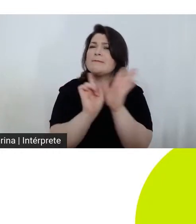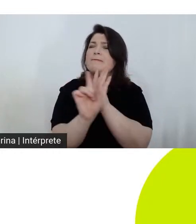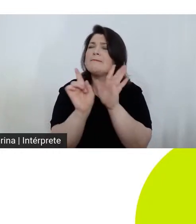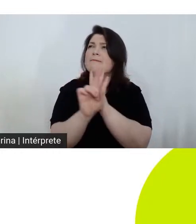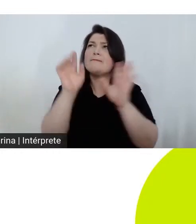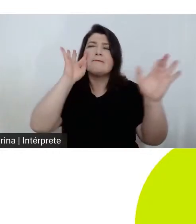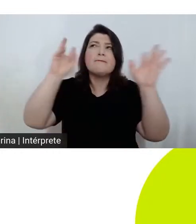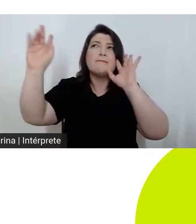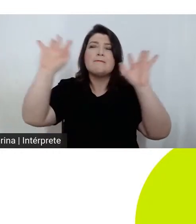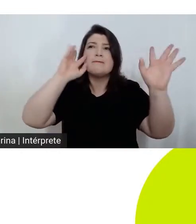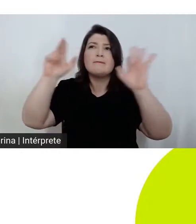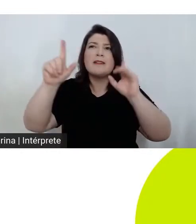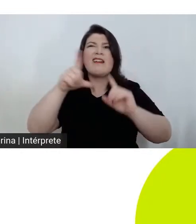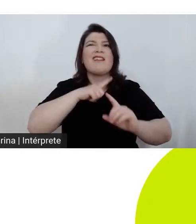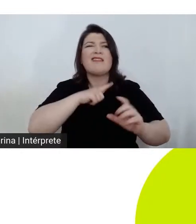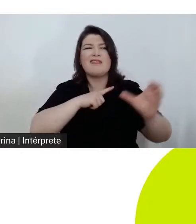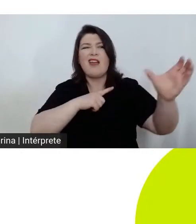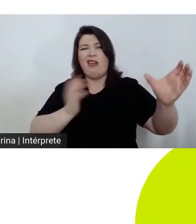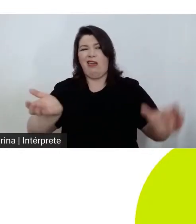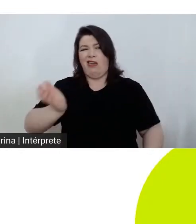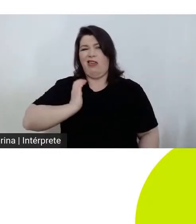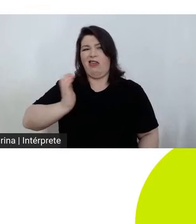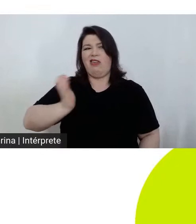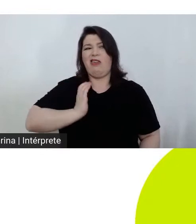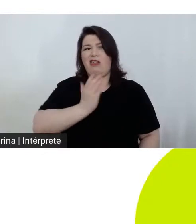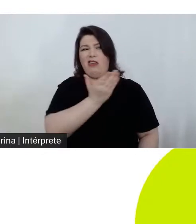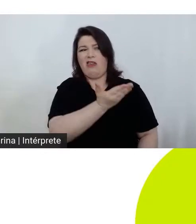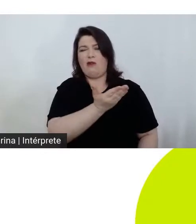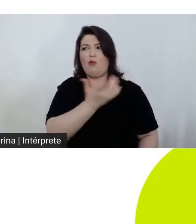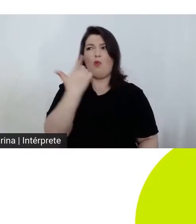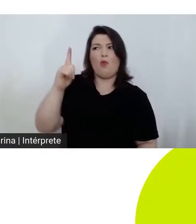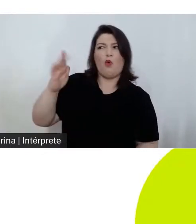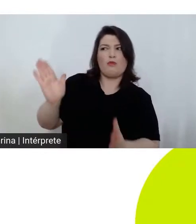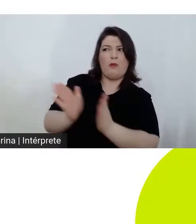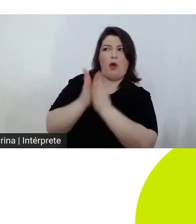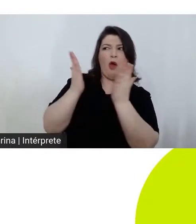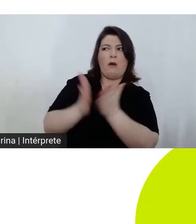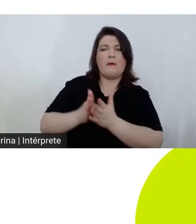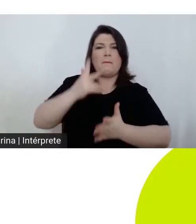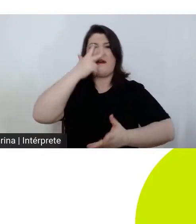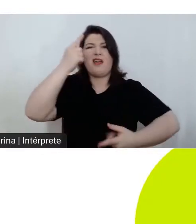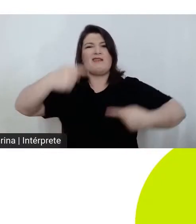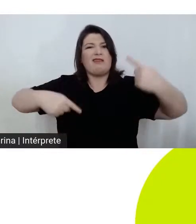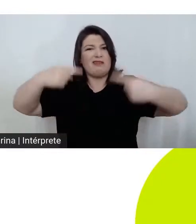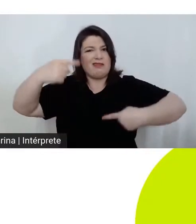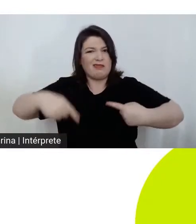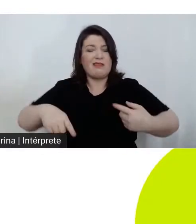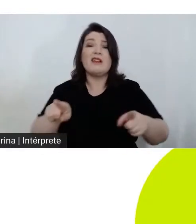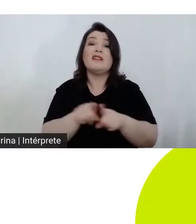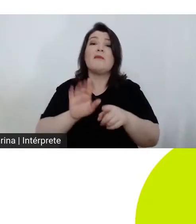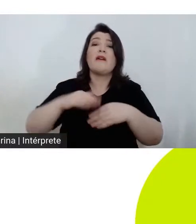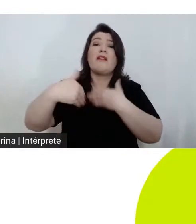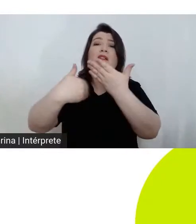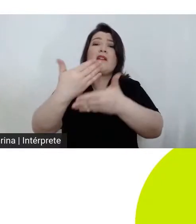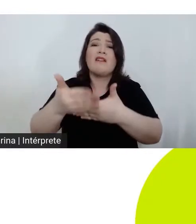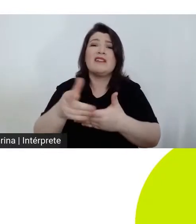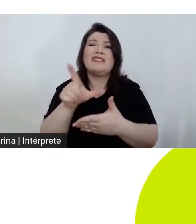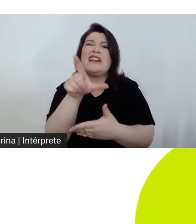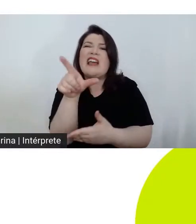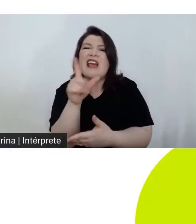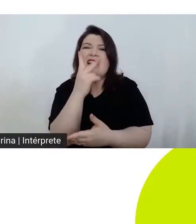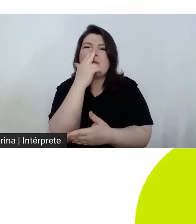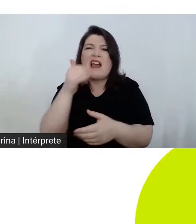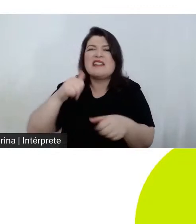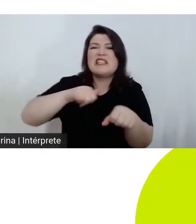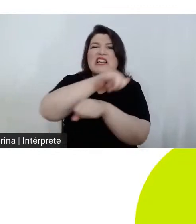determinado grupo social, a necessidade desesperada de poder no campo fálico, as falcatruas e